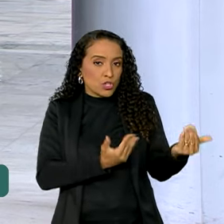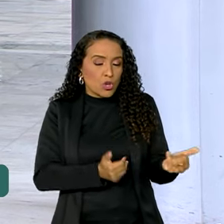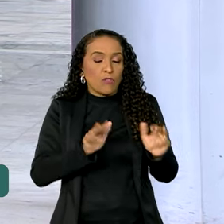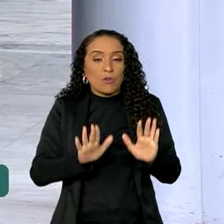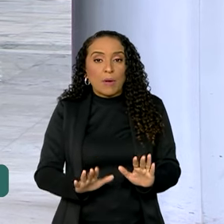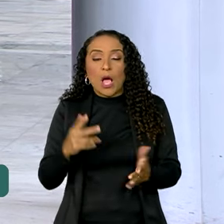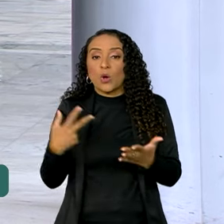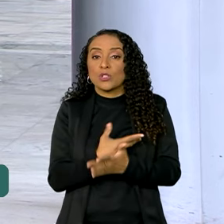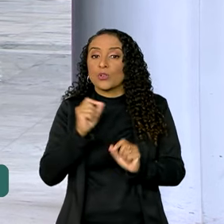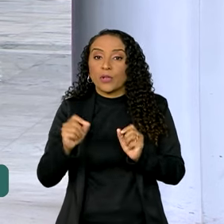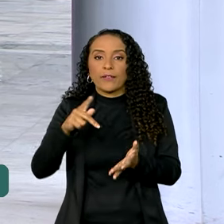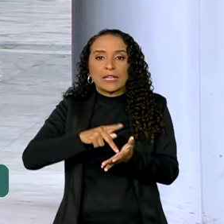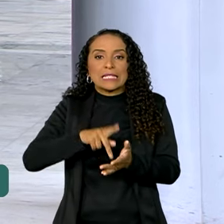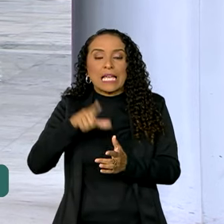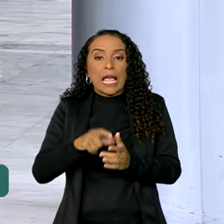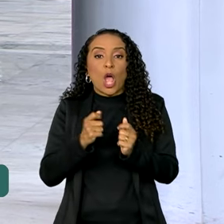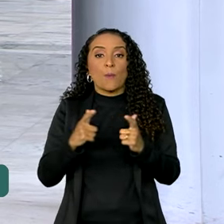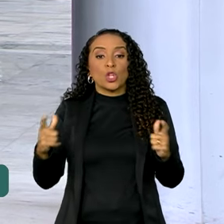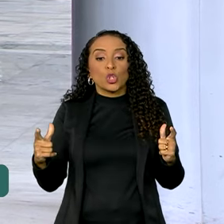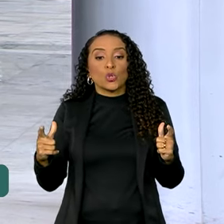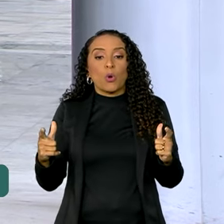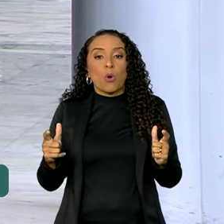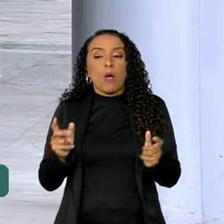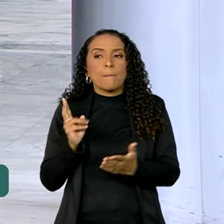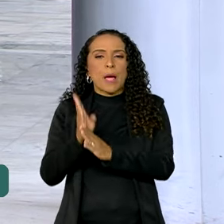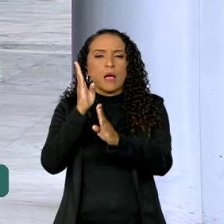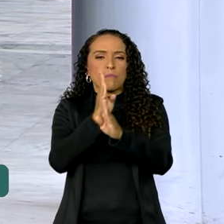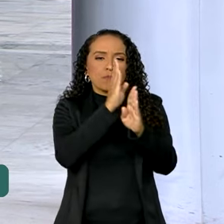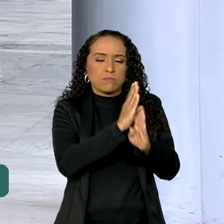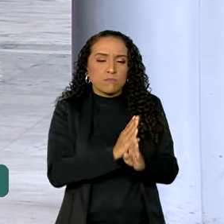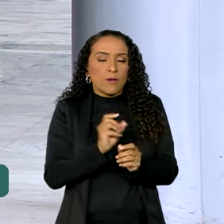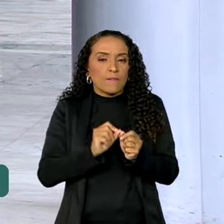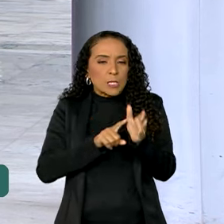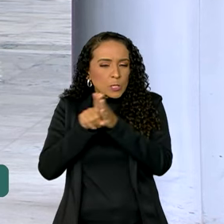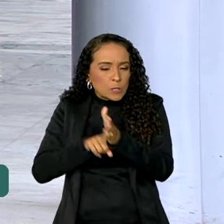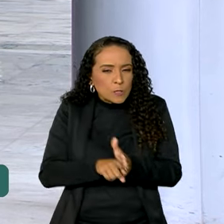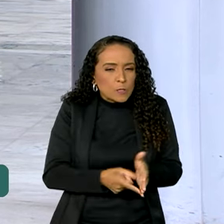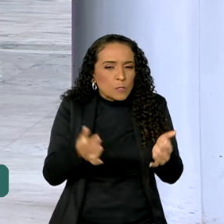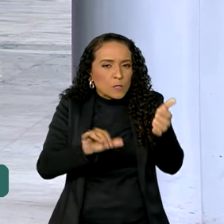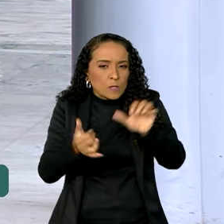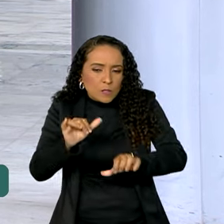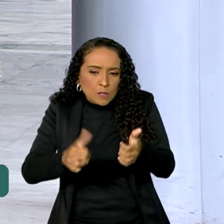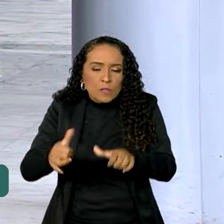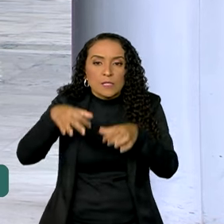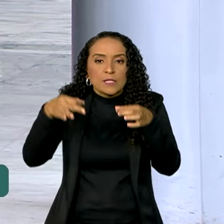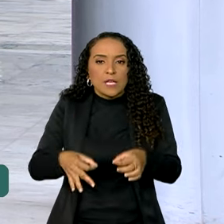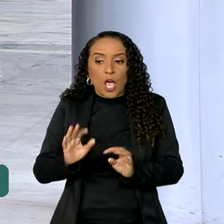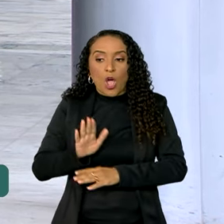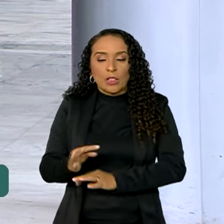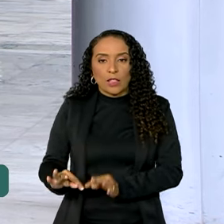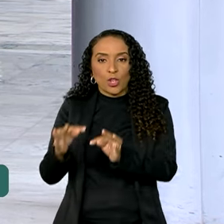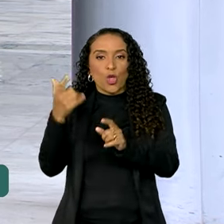Mas o que ocorreu, na verdade, foi que aumentou esse mapeamento. Eles fizeram uma análise mais criteriosa desses locais, com ajuda de tecnologia,